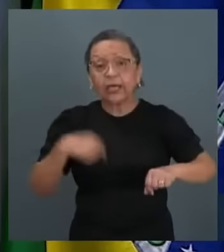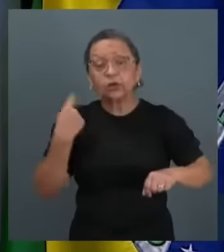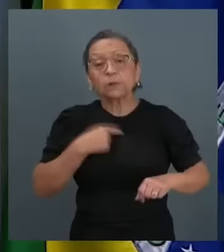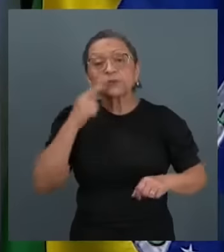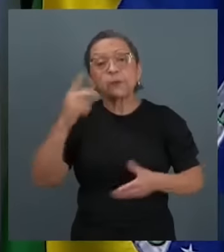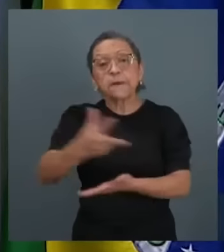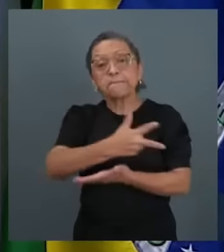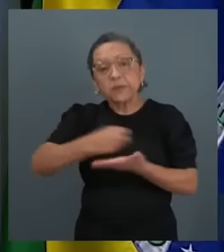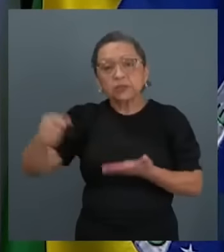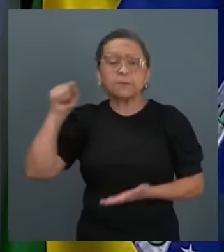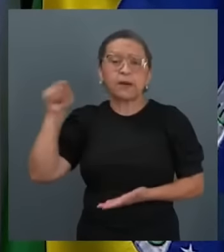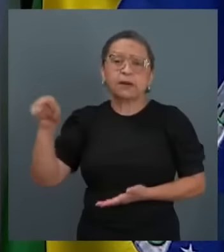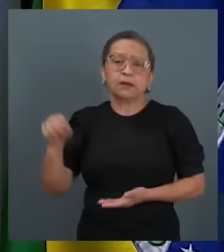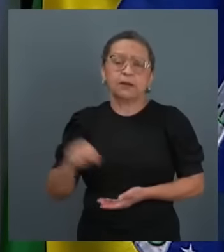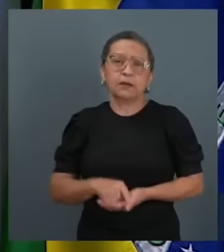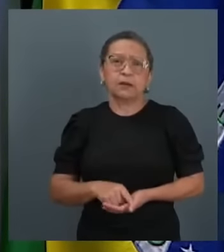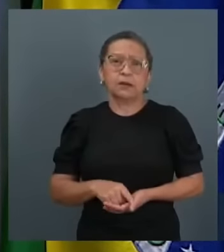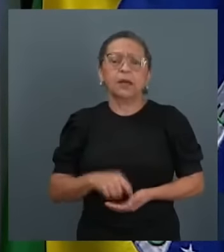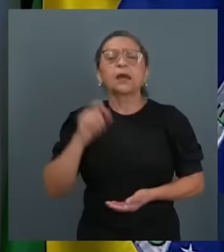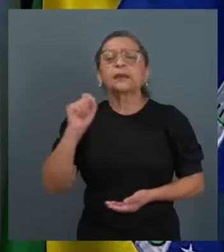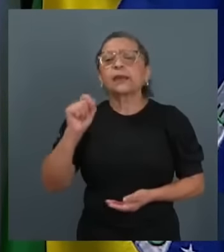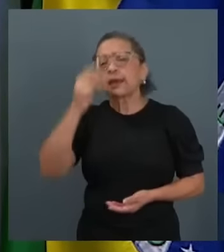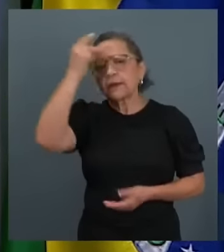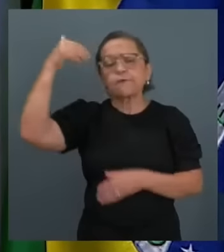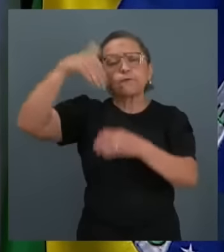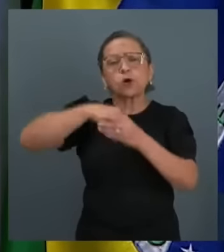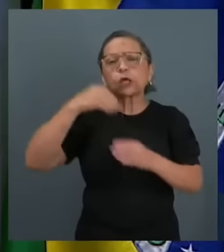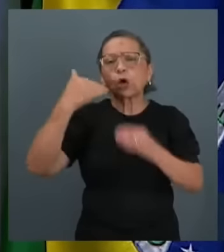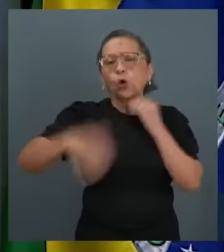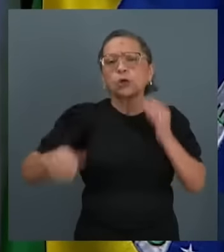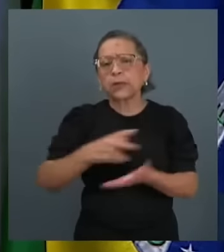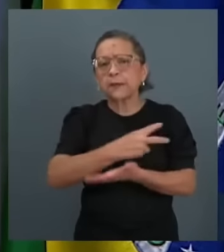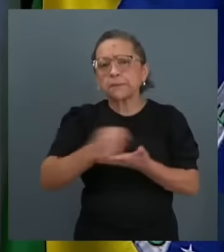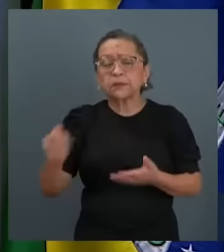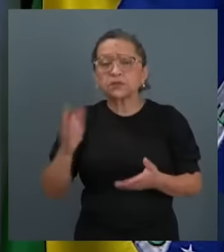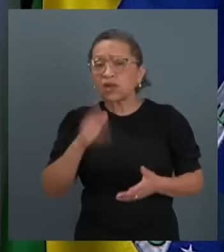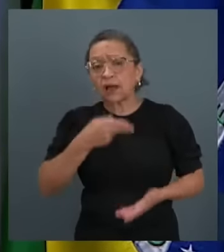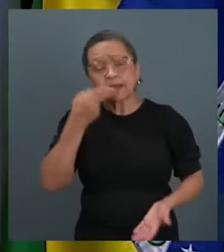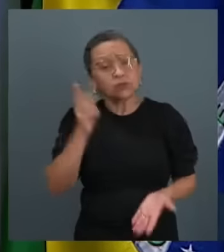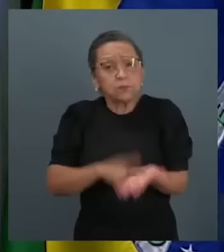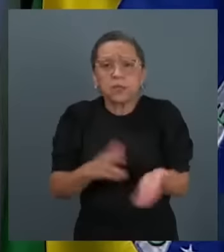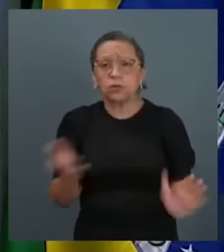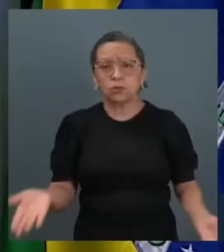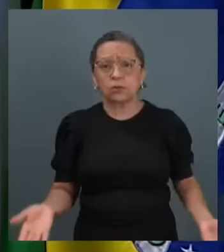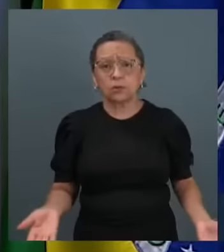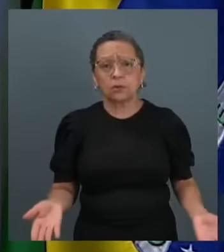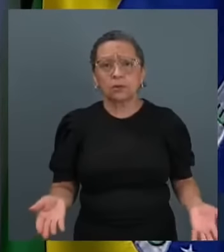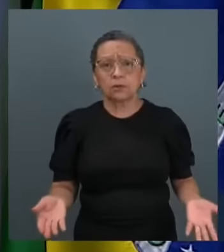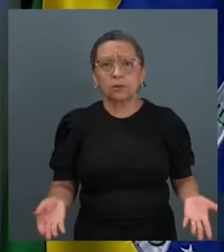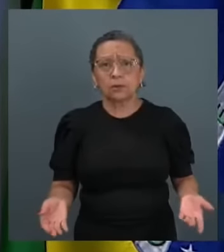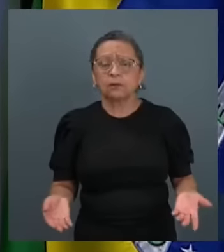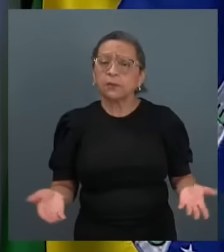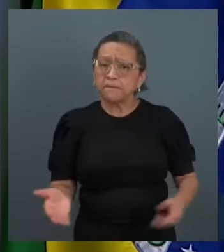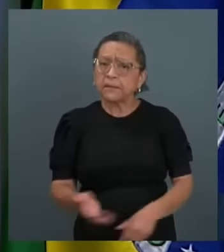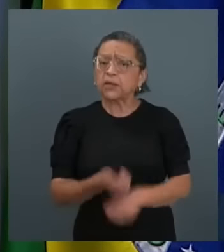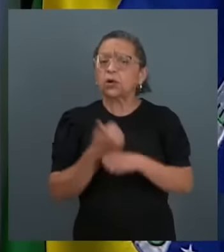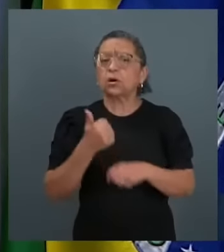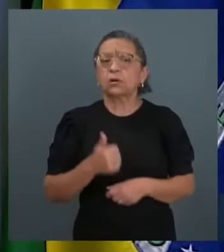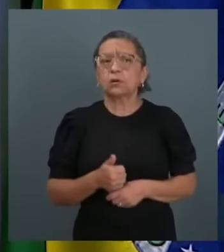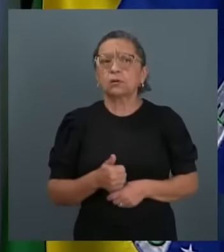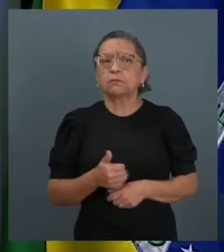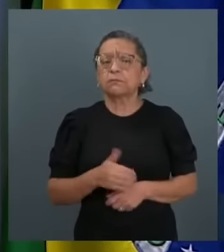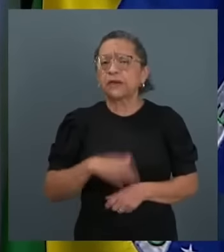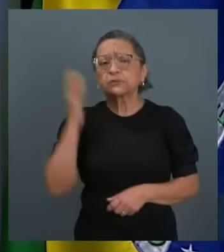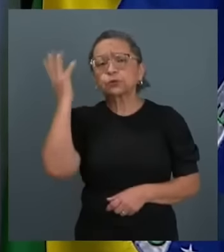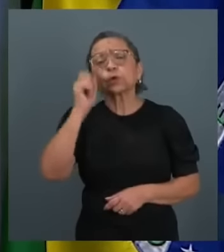É o que disse Jaime Bagato. Olha, quem vota contra o impeachment dele, já se declarou. Fica mais bonito do que quem